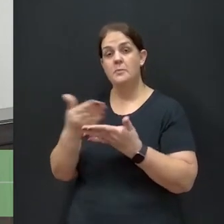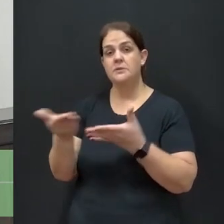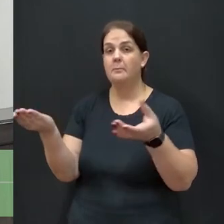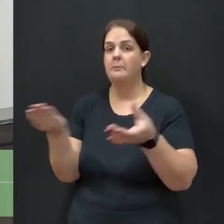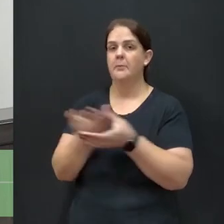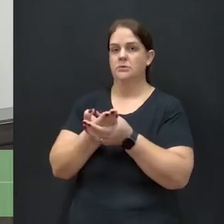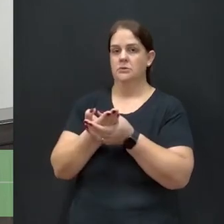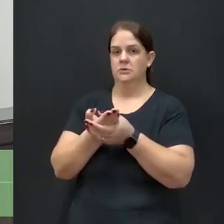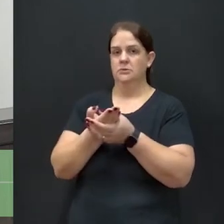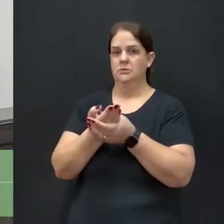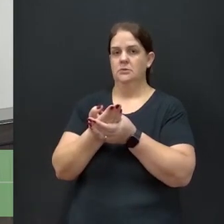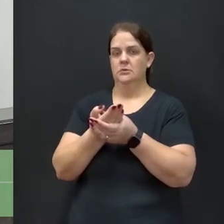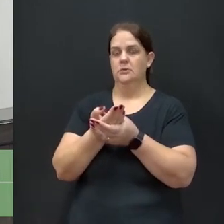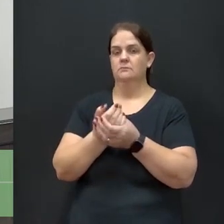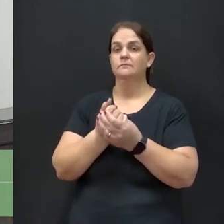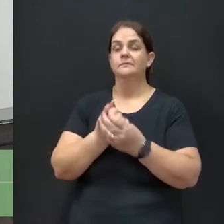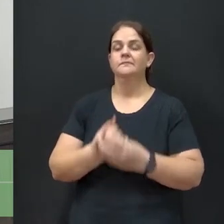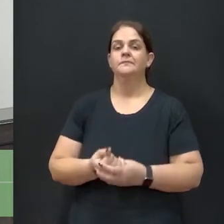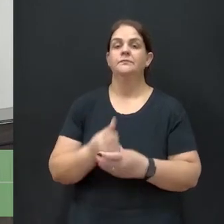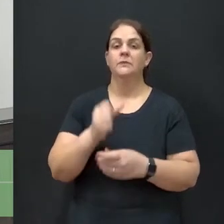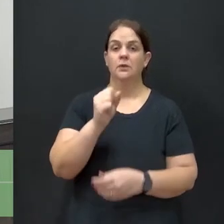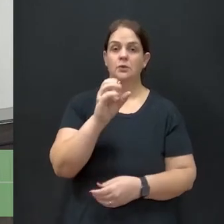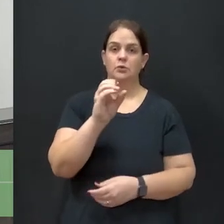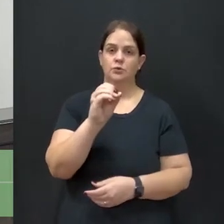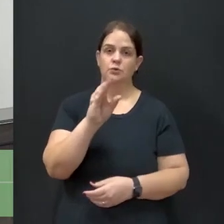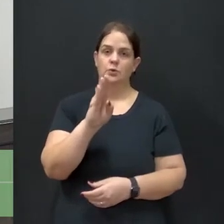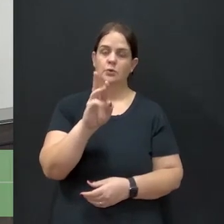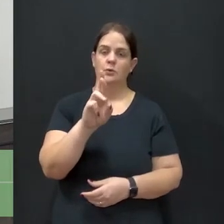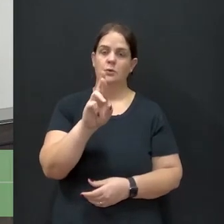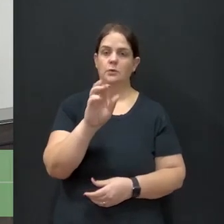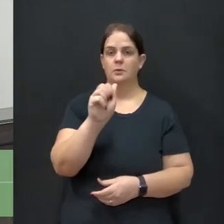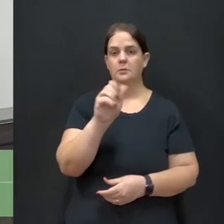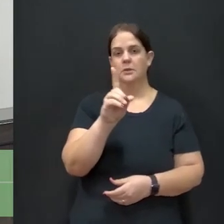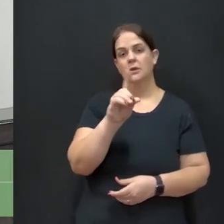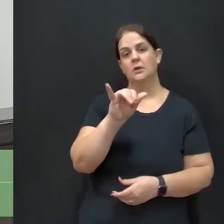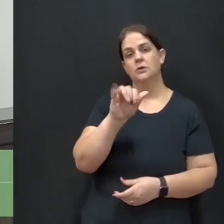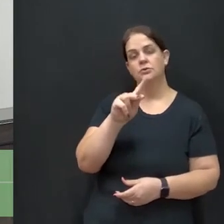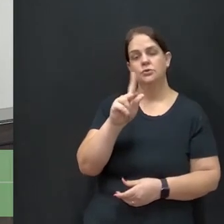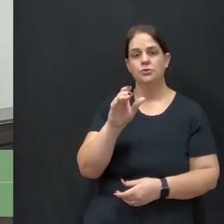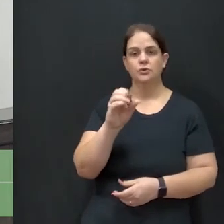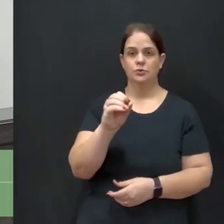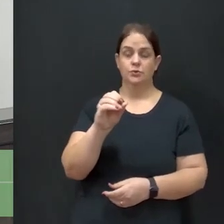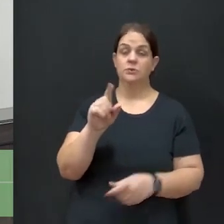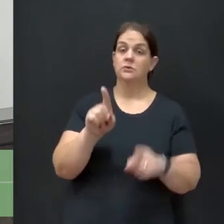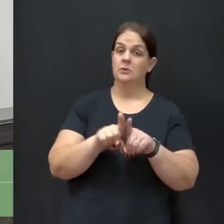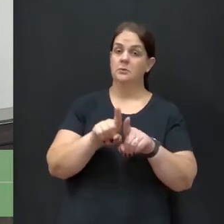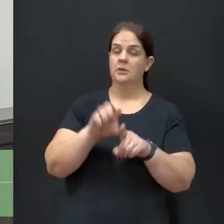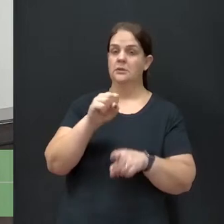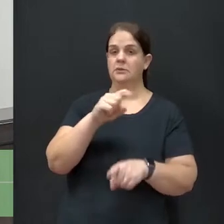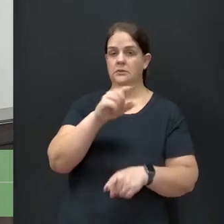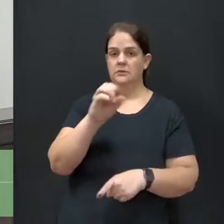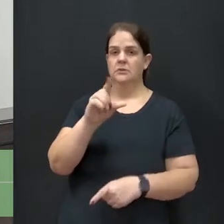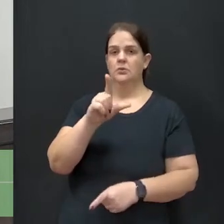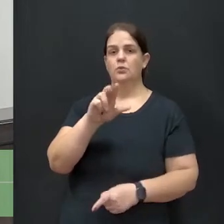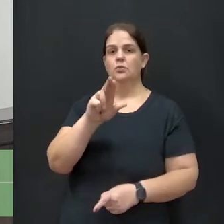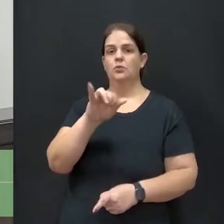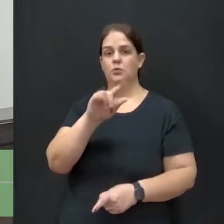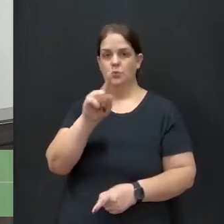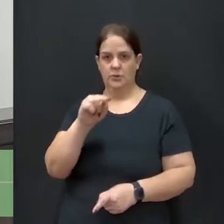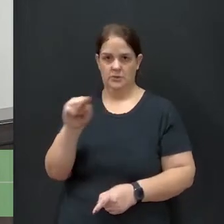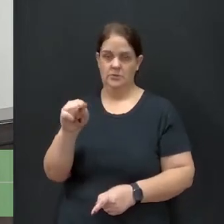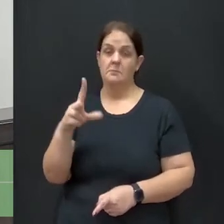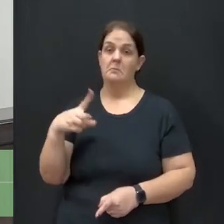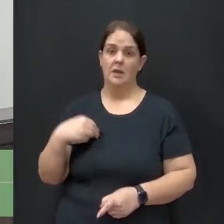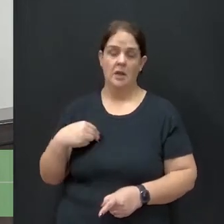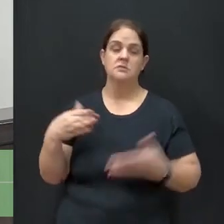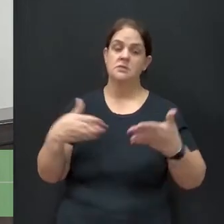estadualize essas duas estradas. Sobradinho e São Luís do Oeste são duas estradas que merecem já ser umas estradas estaduais. Mas a